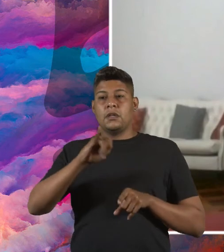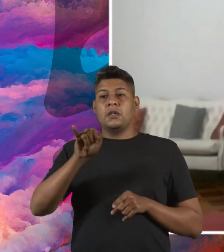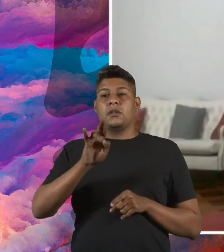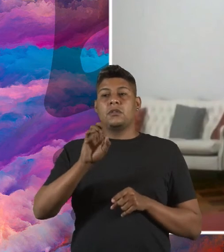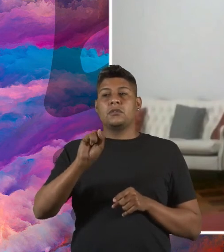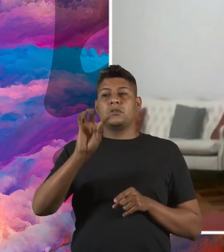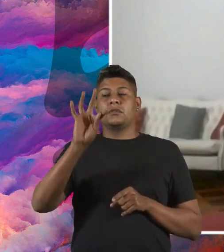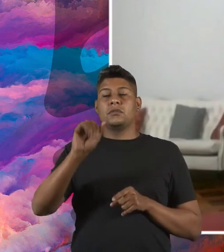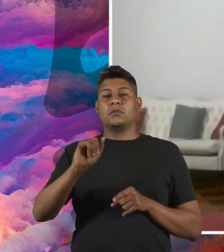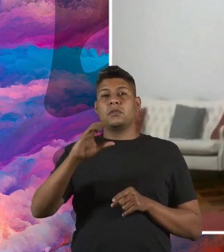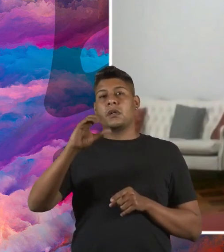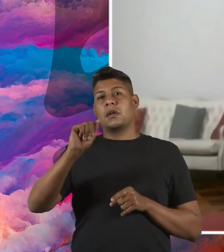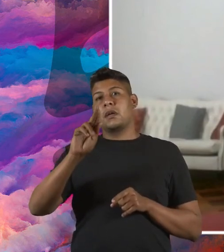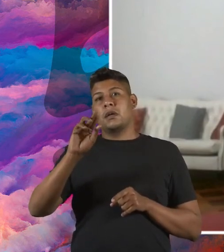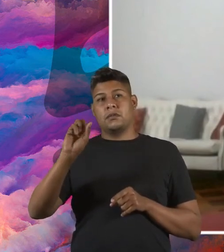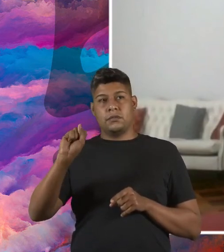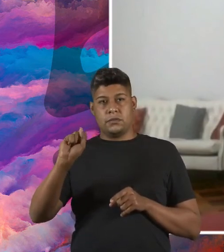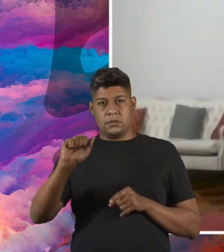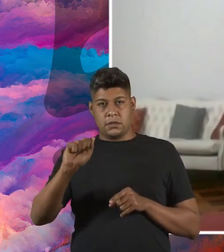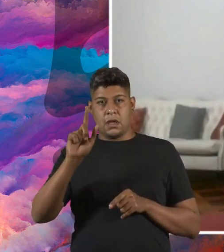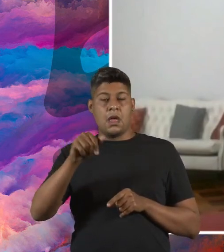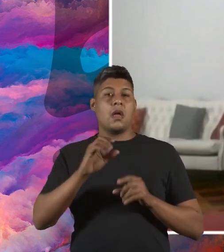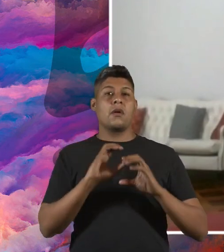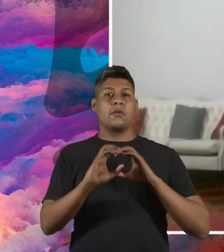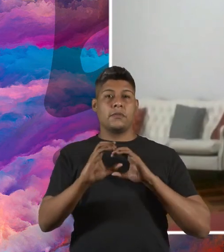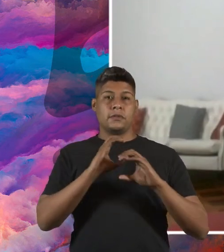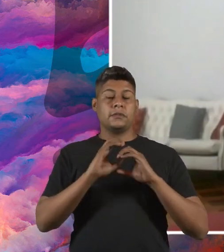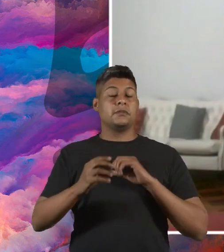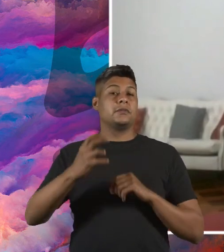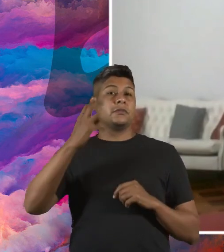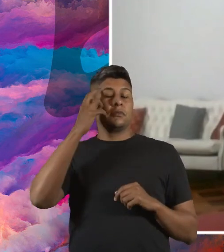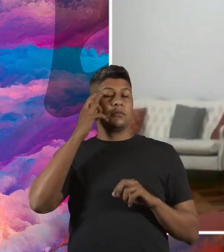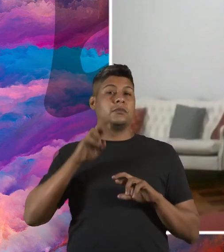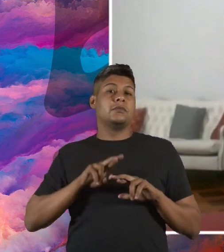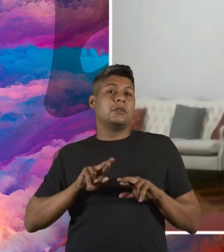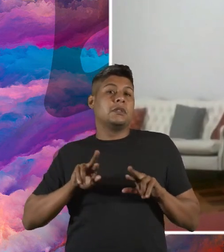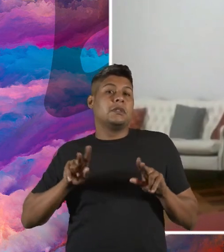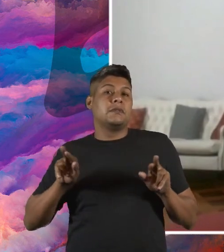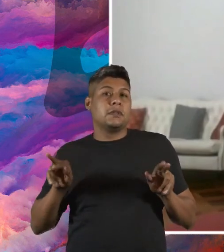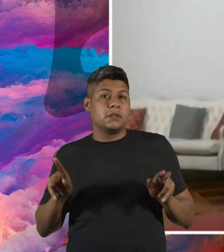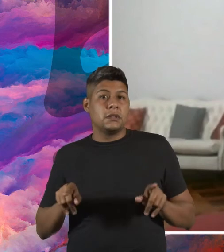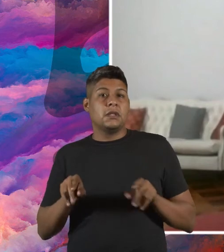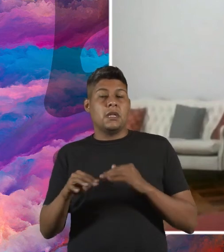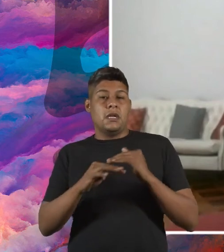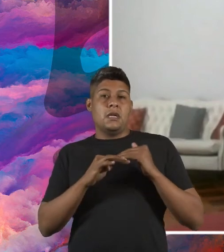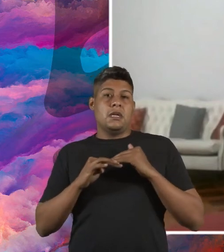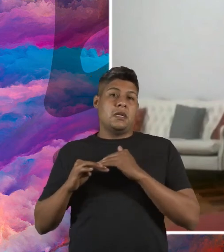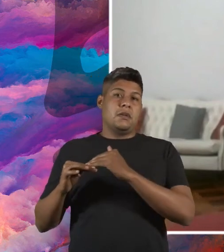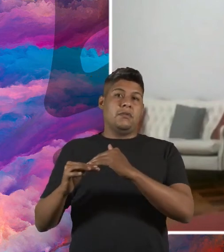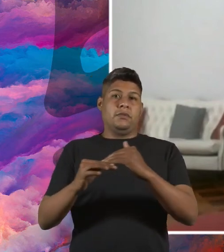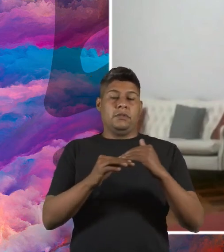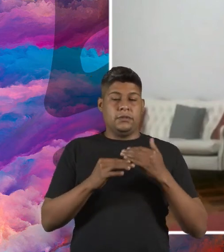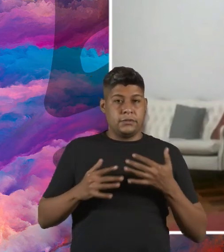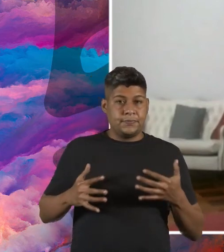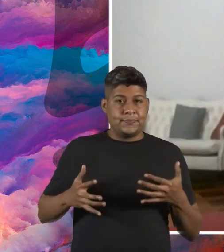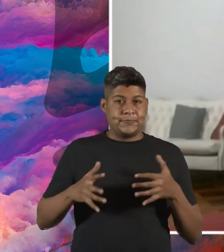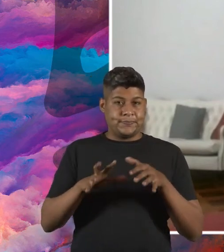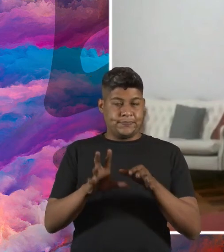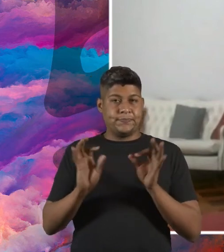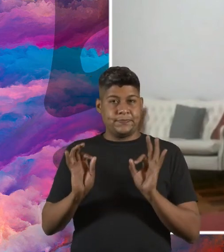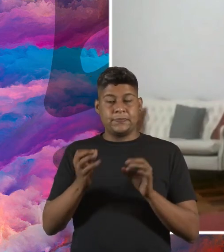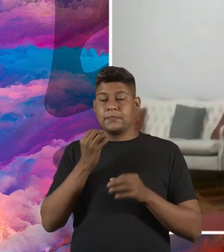anos de experiência como executiva de comunicação, cultura, diversidade, equidade e inclusão.